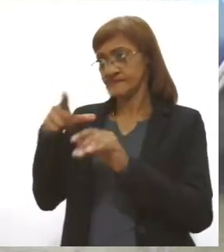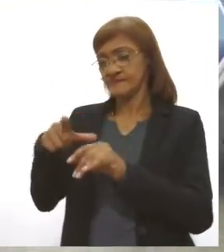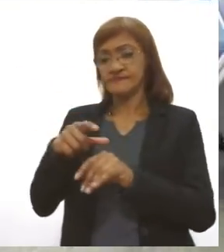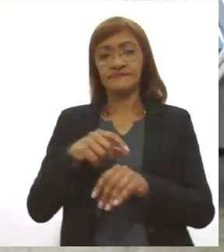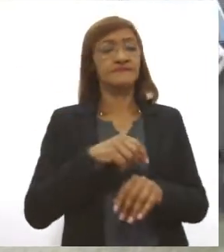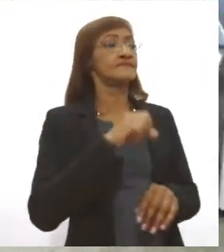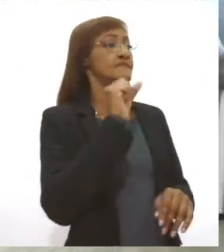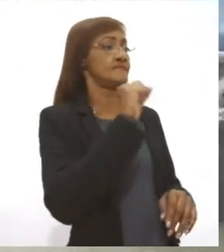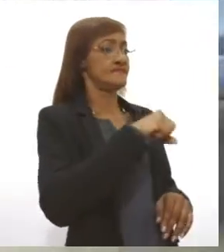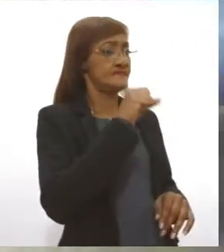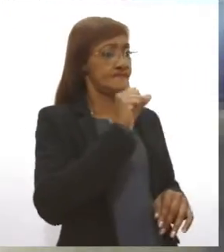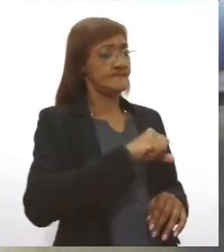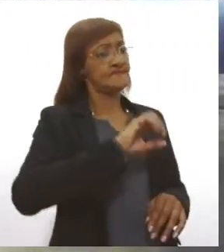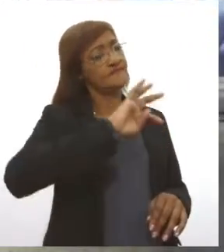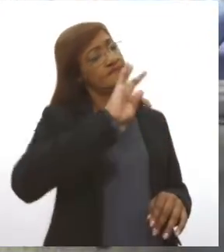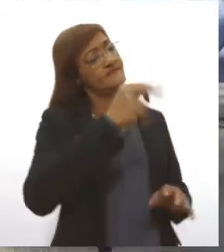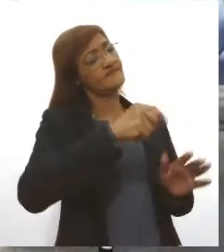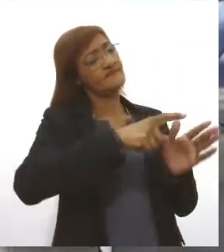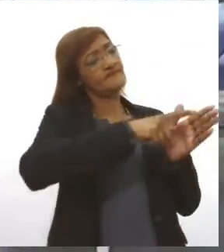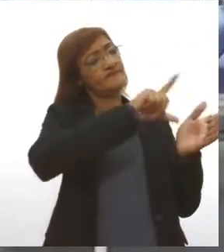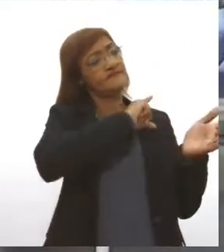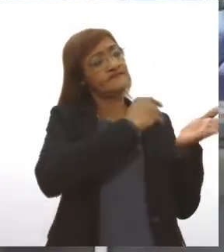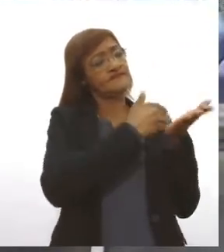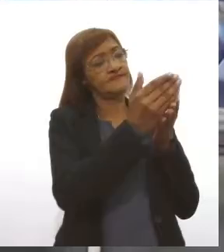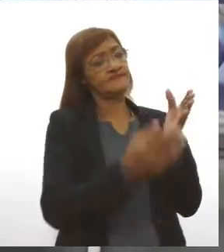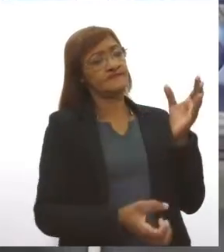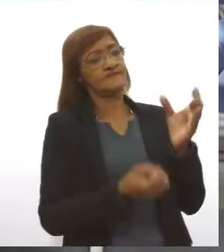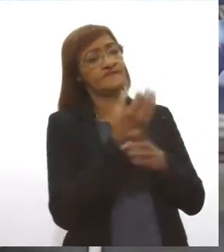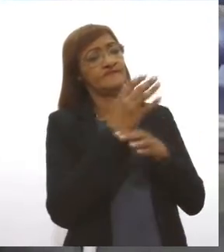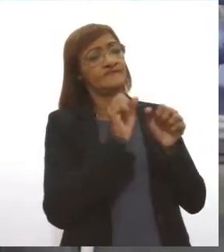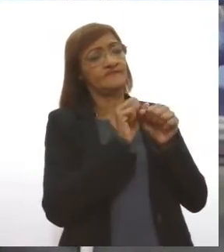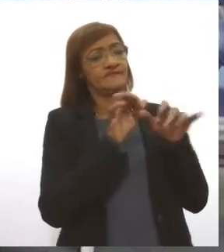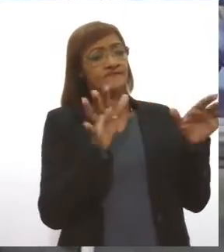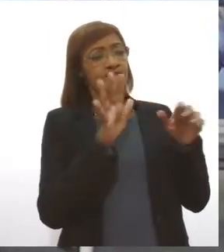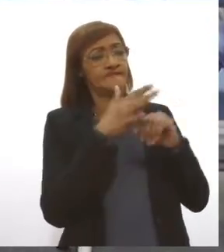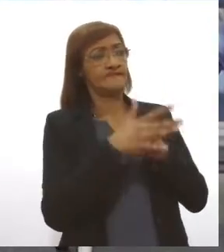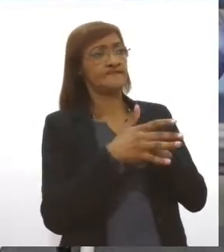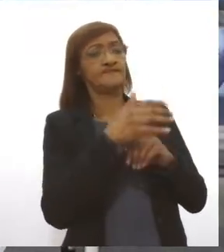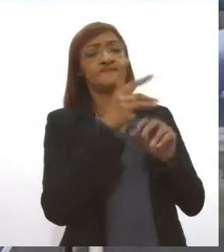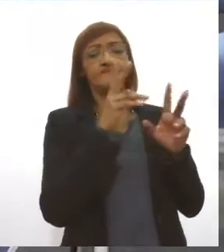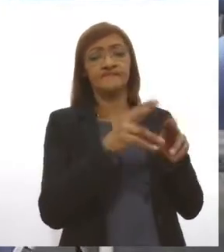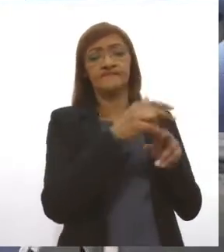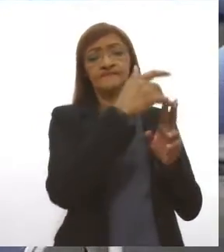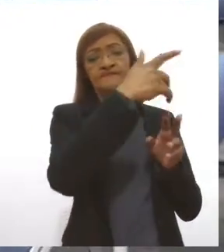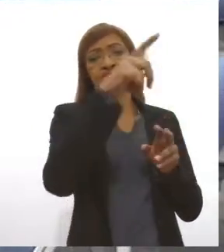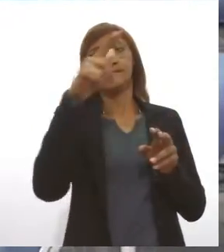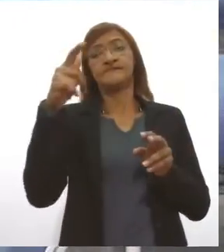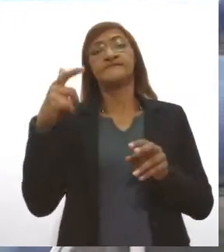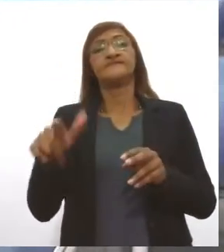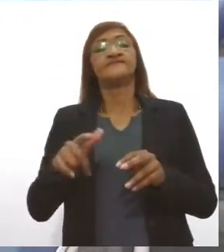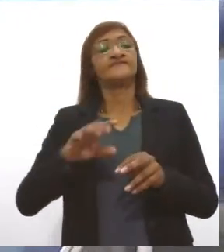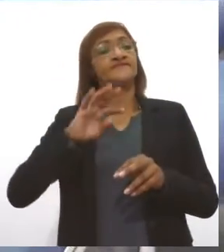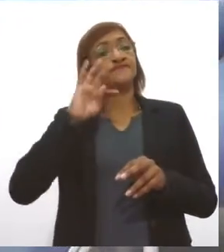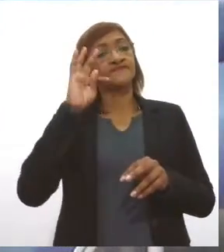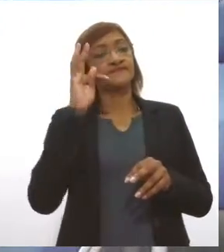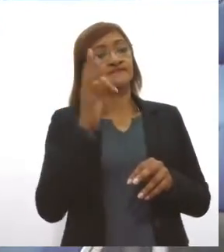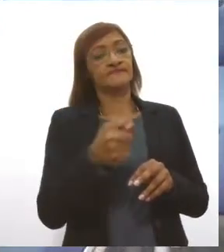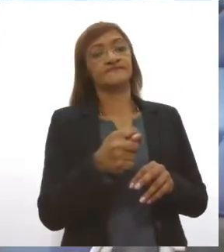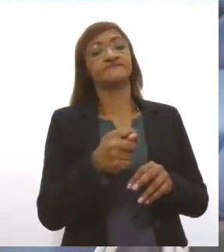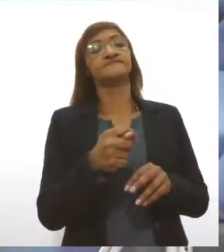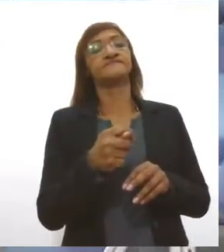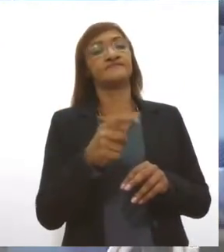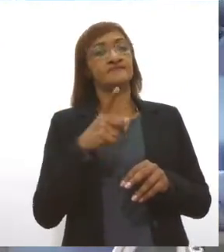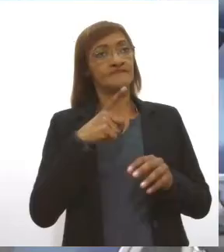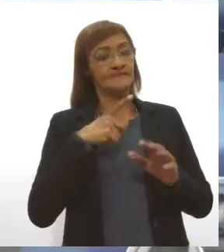todos eles. Desde o início da pandemia, com o Hemocentro, assim como outras instituições, todas elas adotou as medidas, os